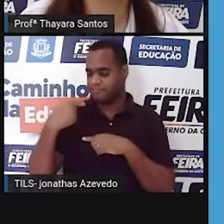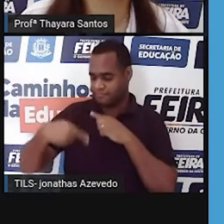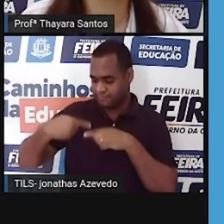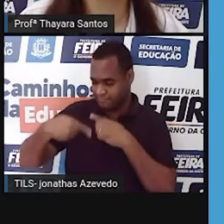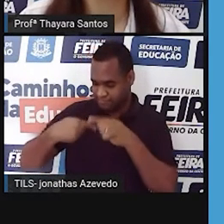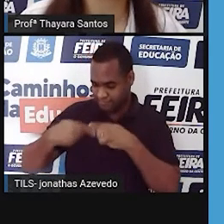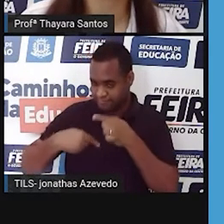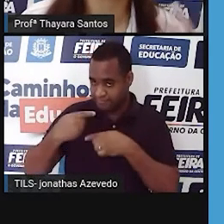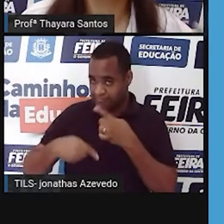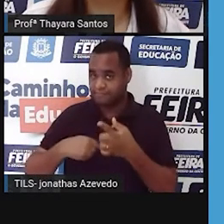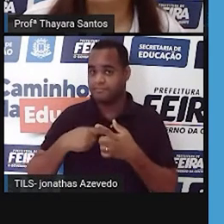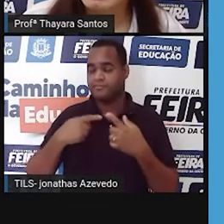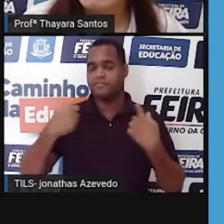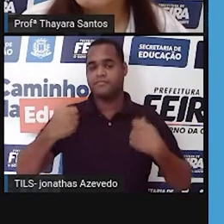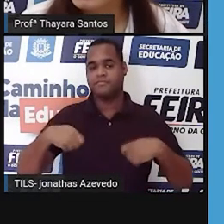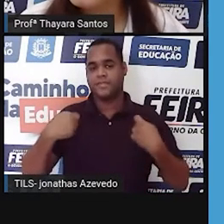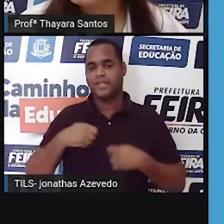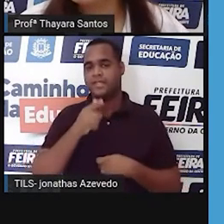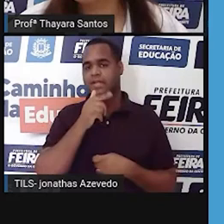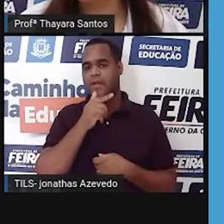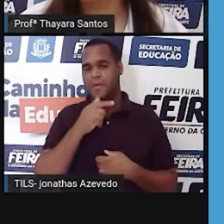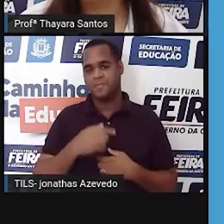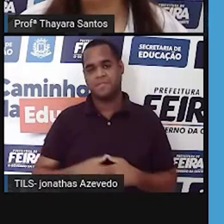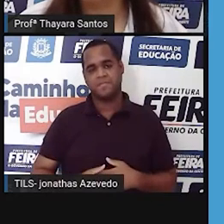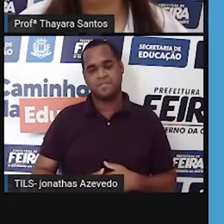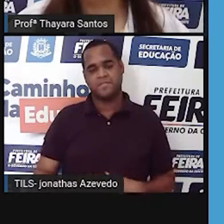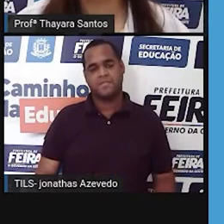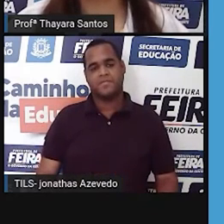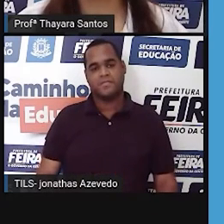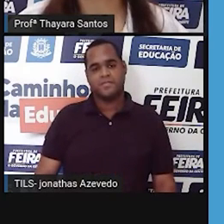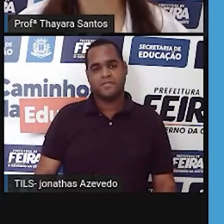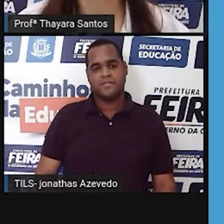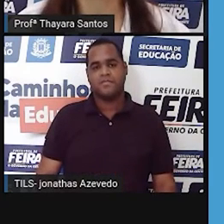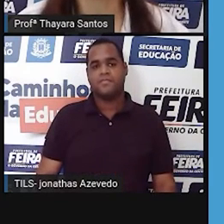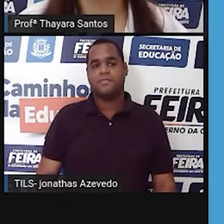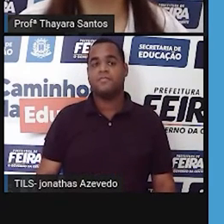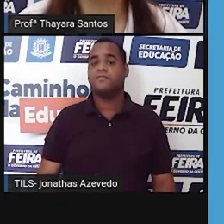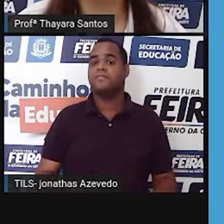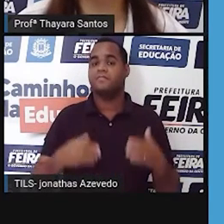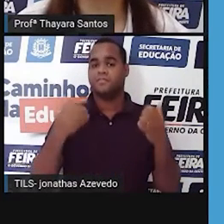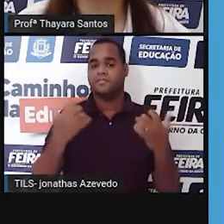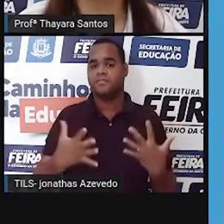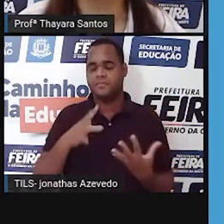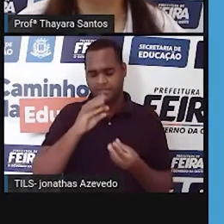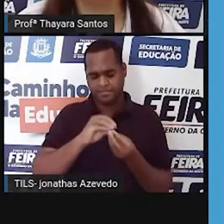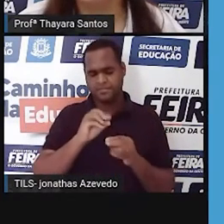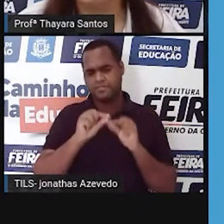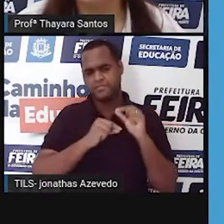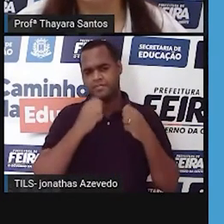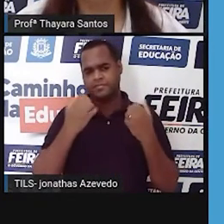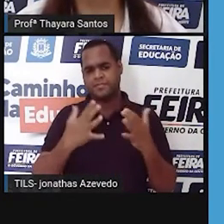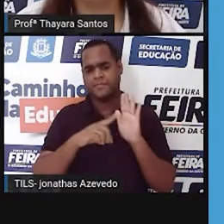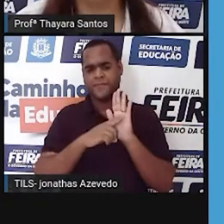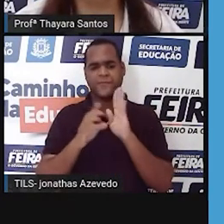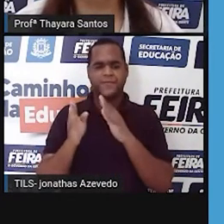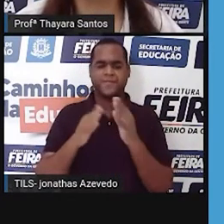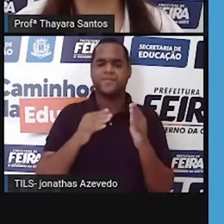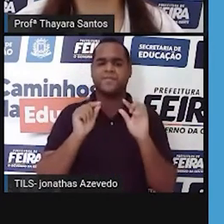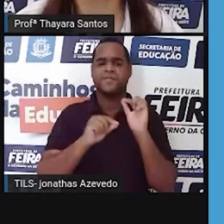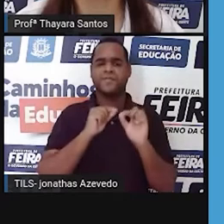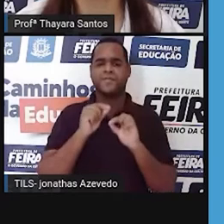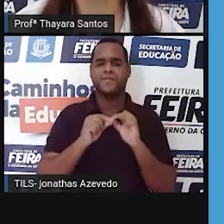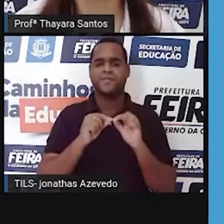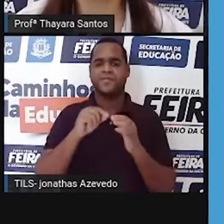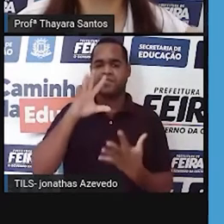hidrelétricas, precisa de água. Então, o é que a gente pode concluir depois desse vídeo? Então, em